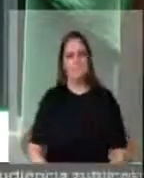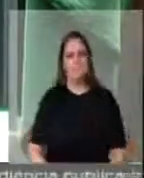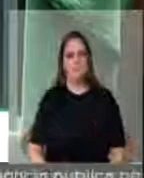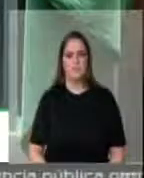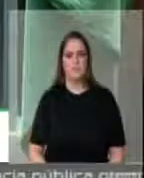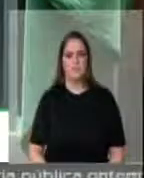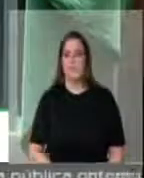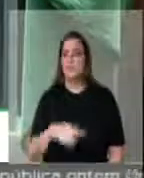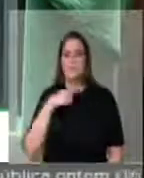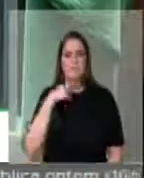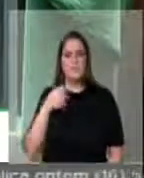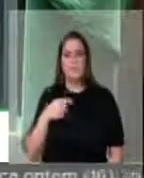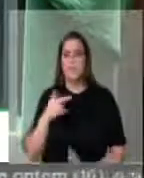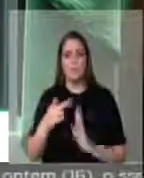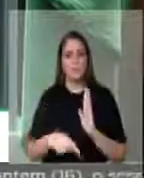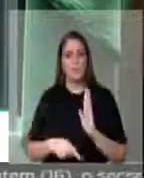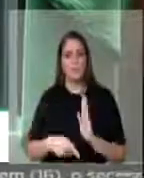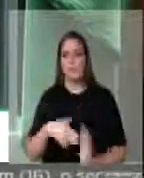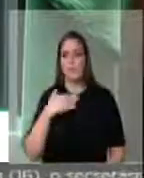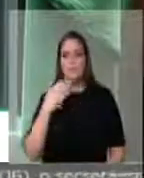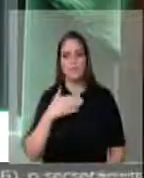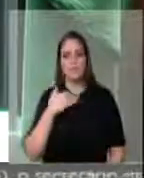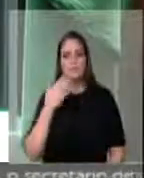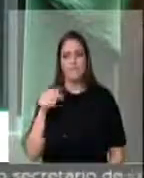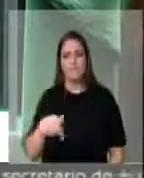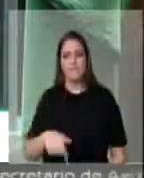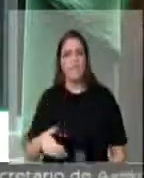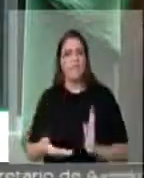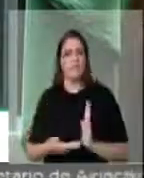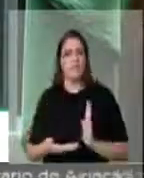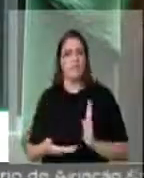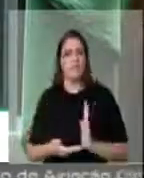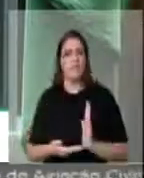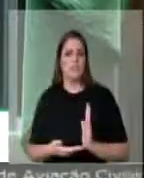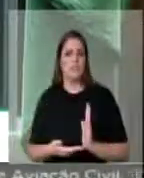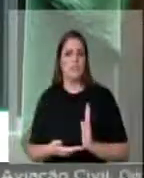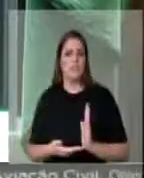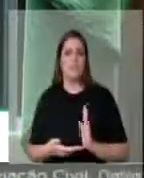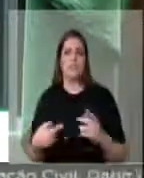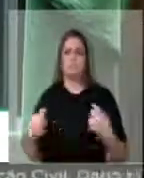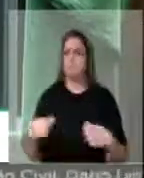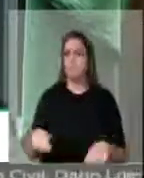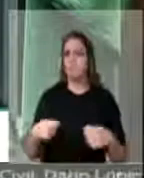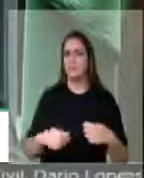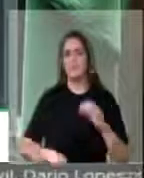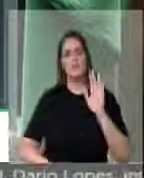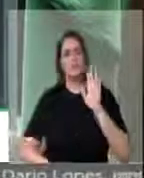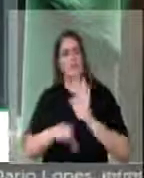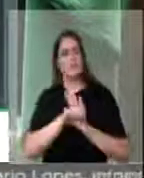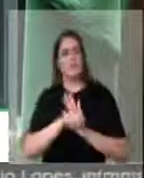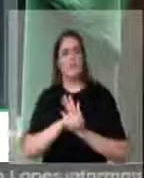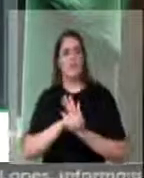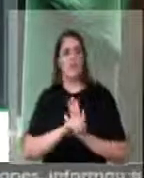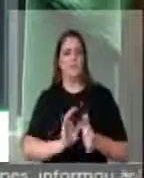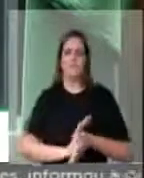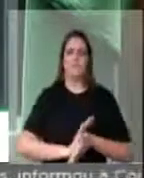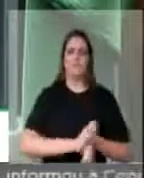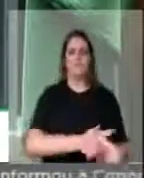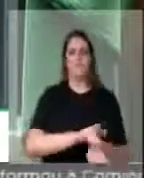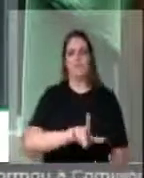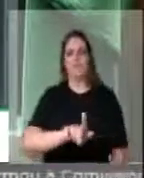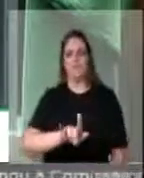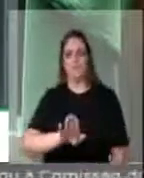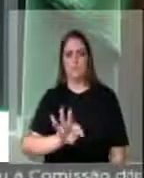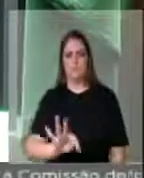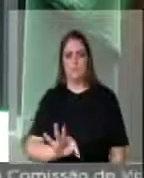projeto consegue avançar nesta casa criminalizando a homofobia. E por que isso?